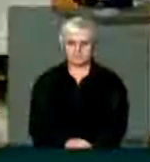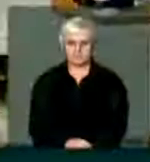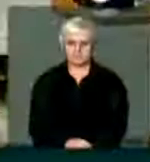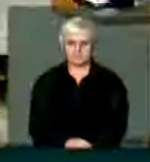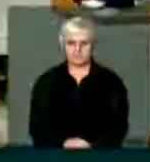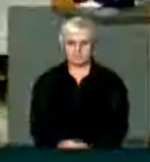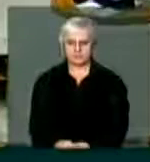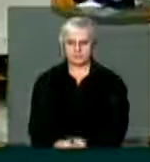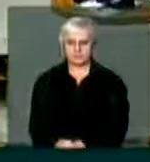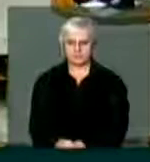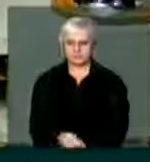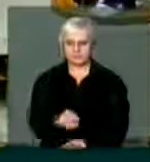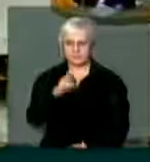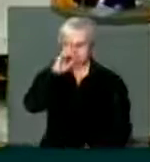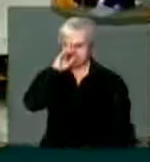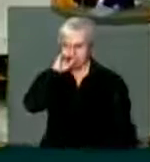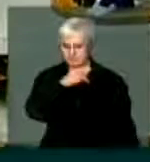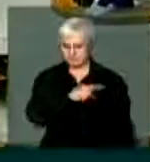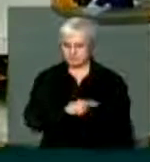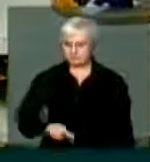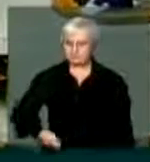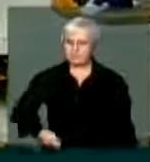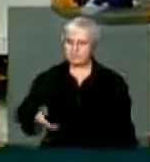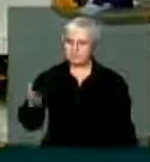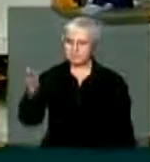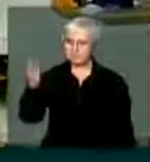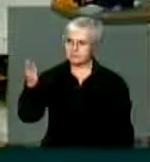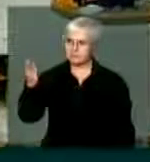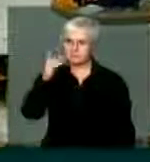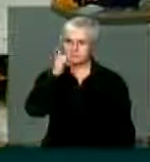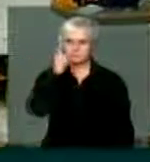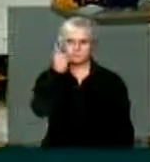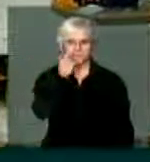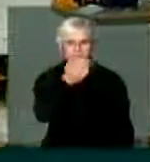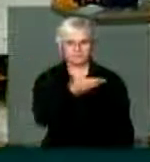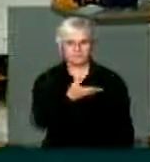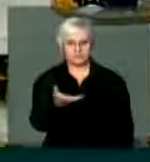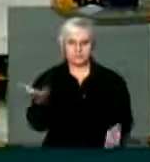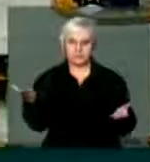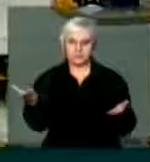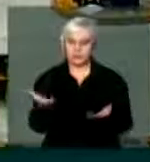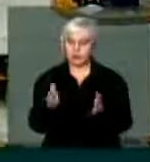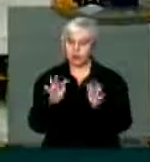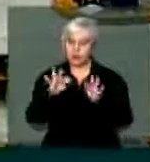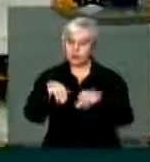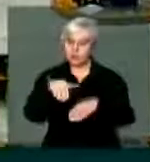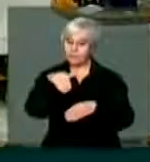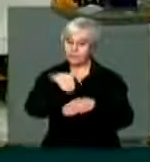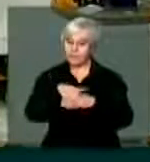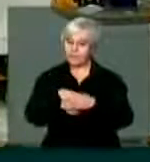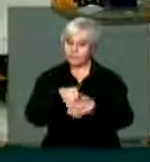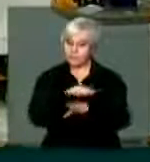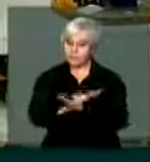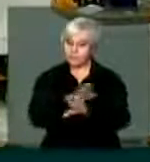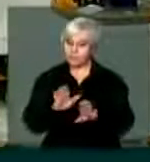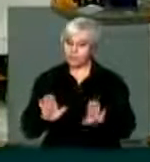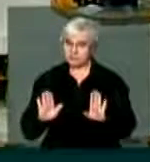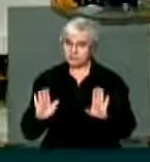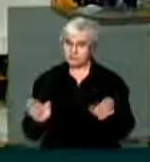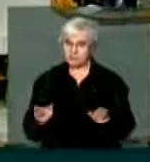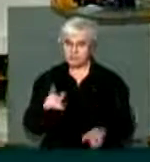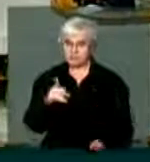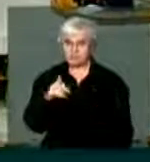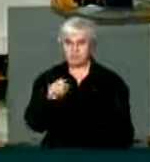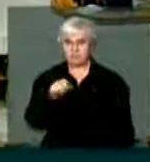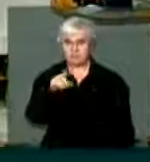Presidente, nobres senhores deputados, fim da eleição, o PSDB